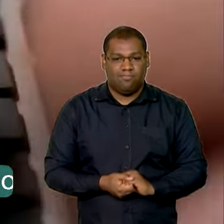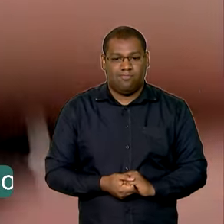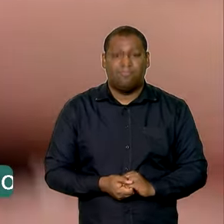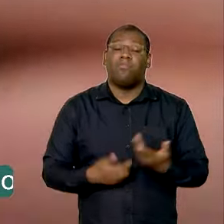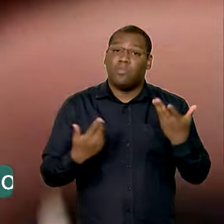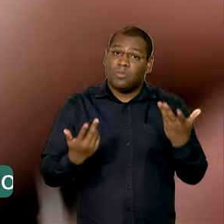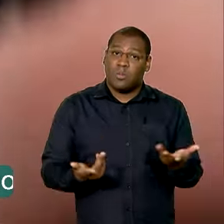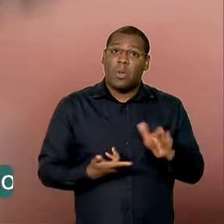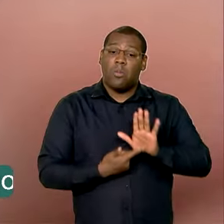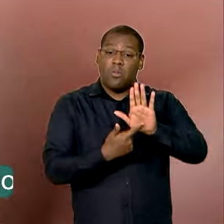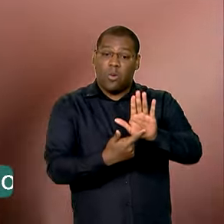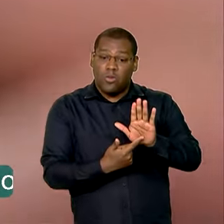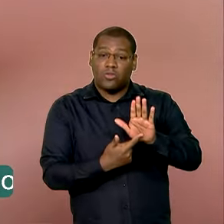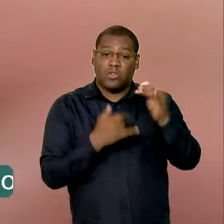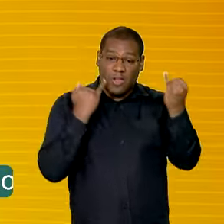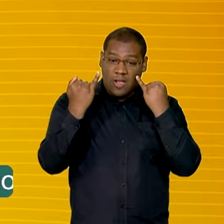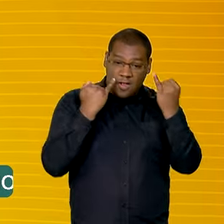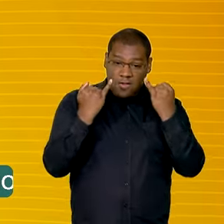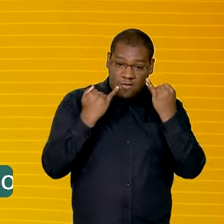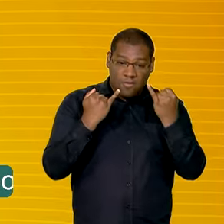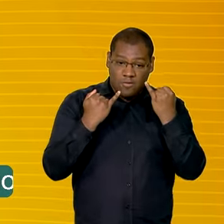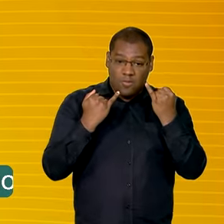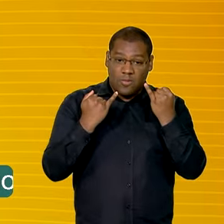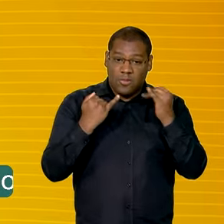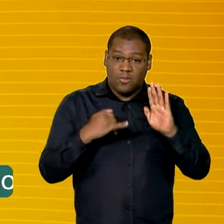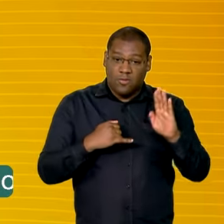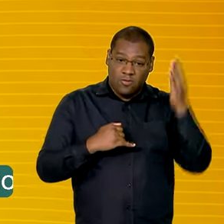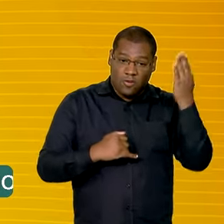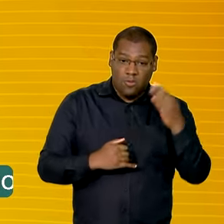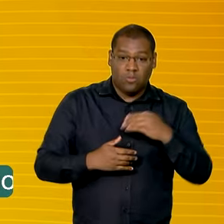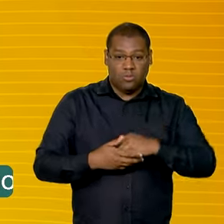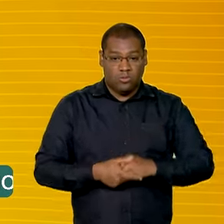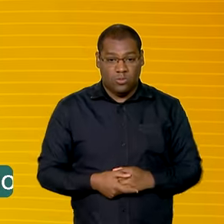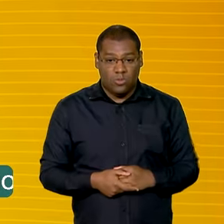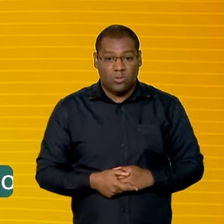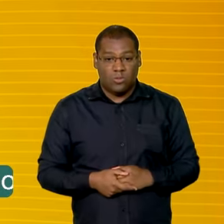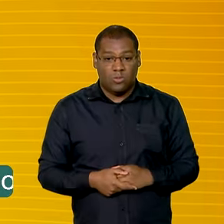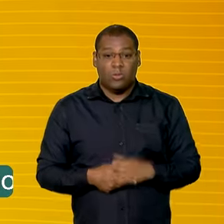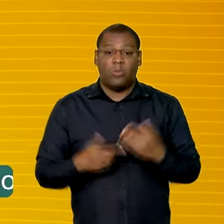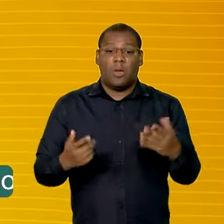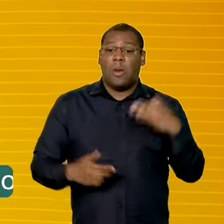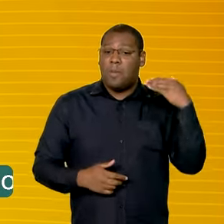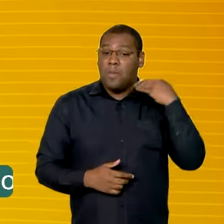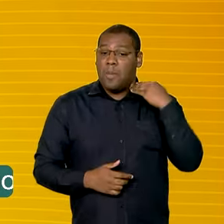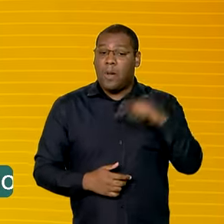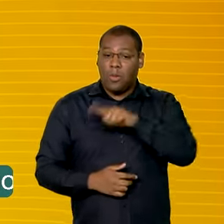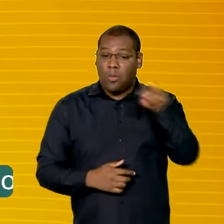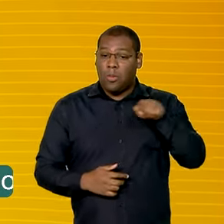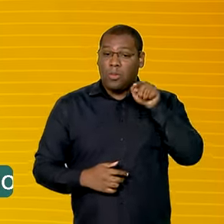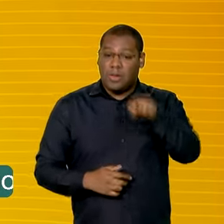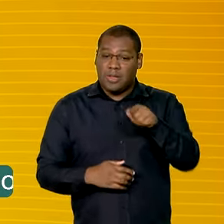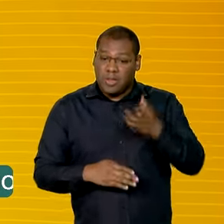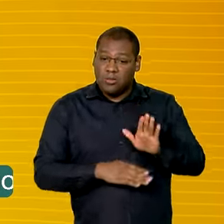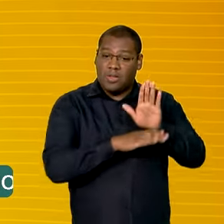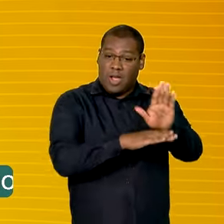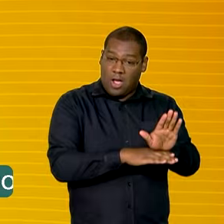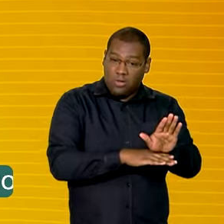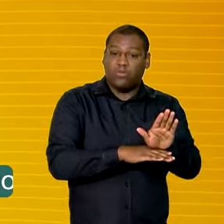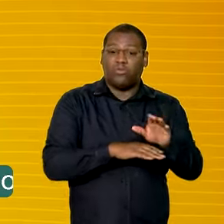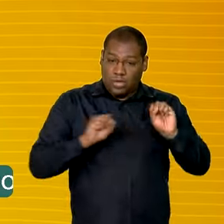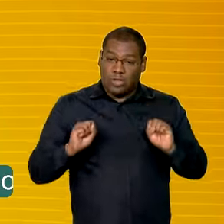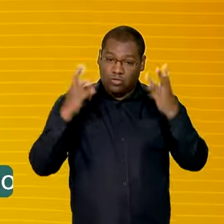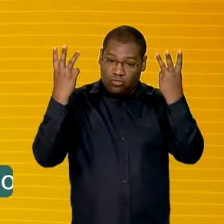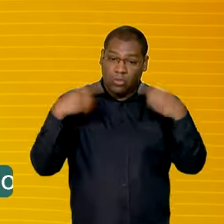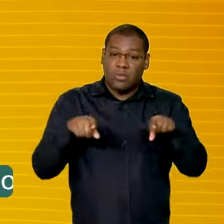Esclarecendo as informações falsas, a Madonna teve como patrocinadores o Banco Itaú, a empresa Heineken, além de